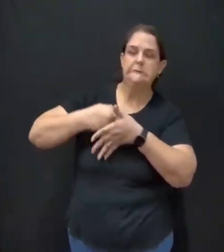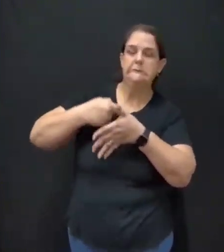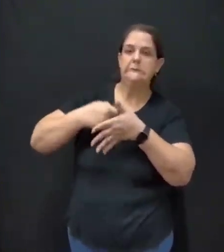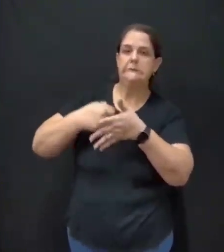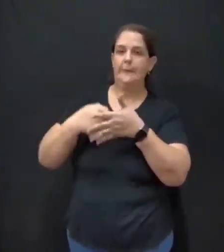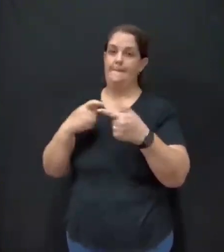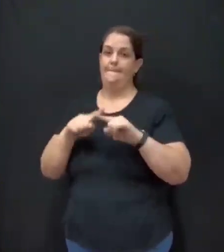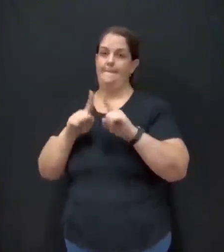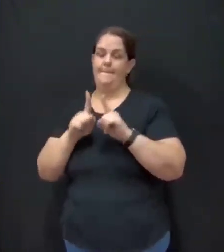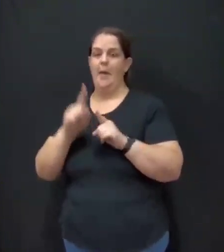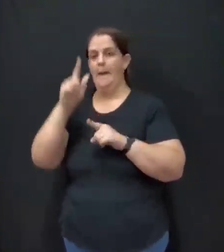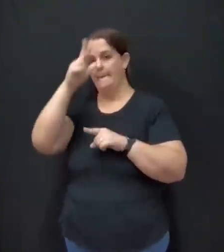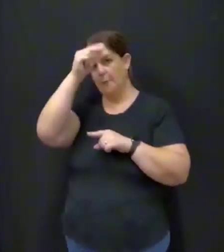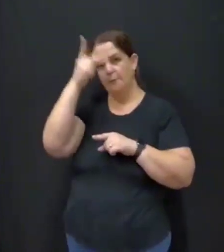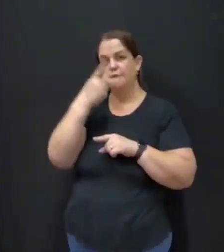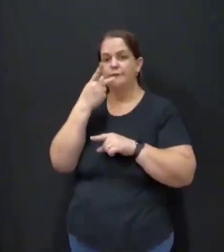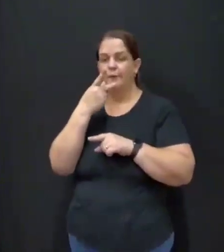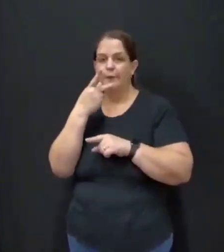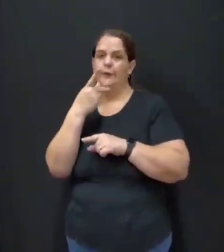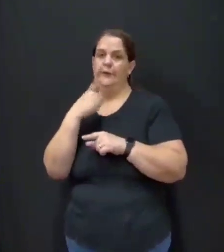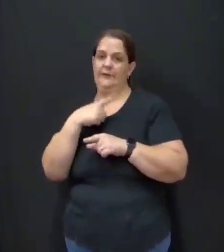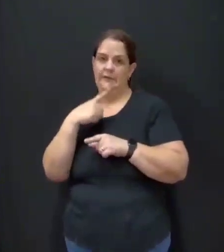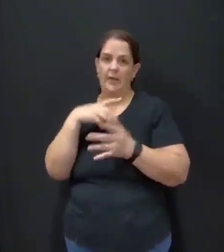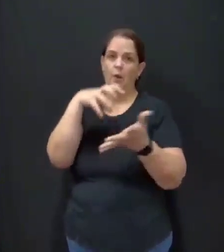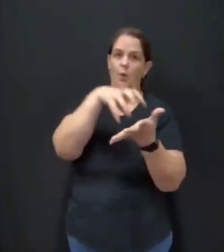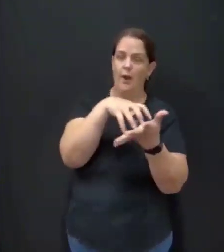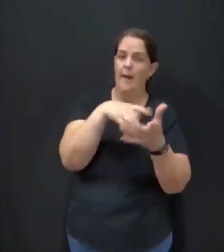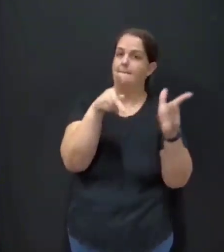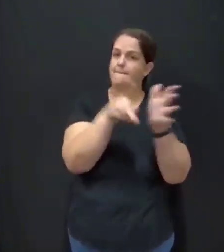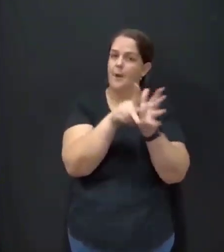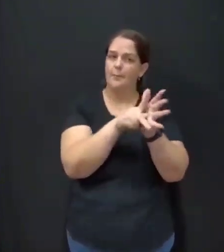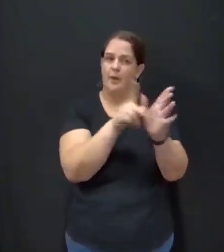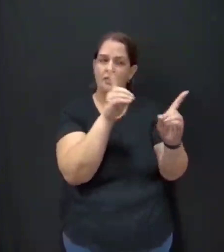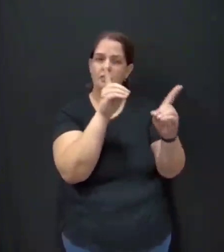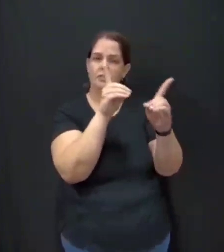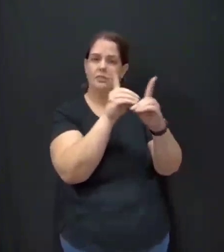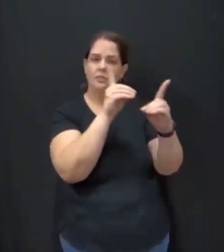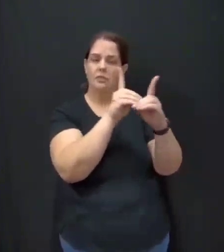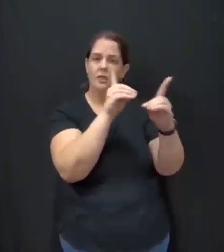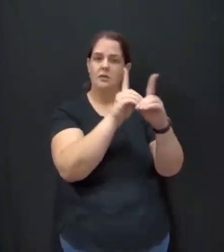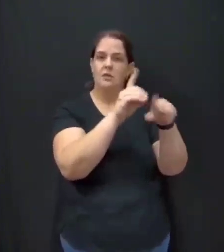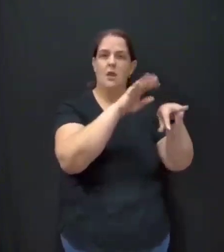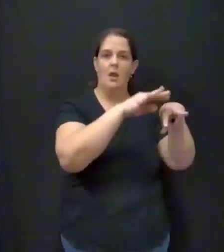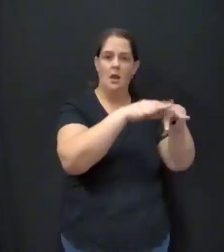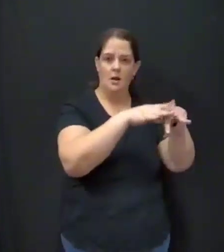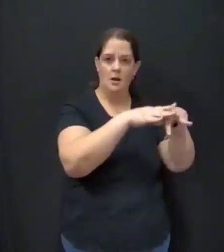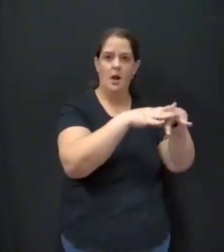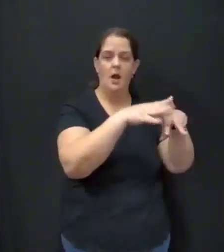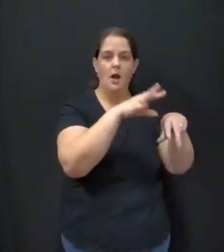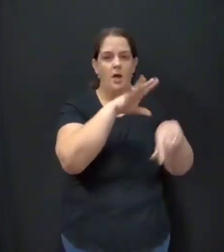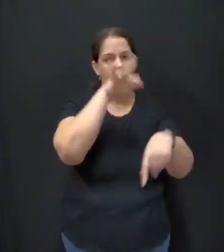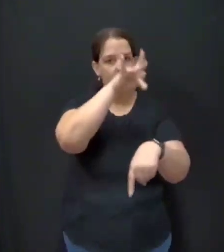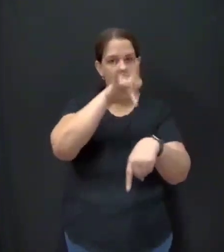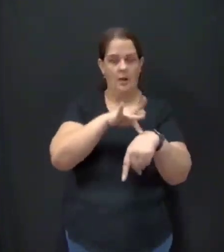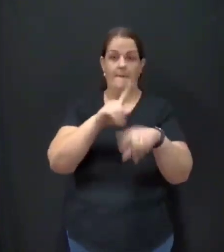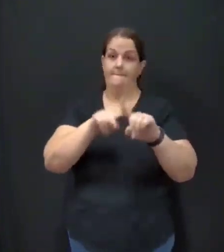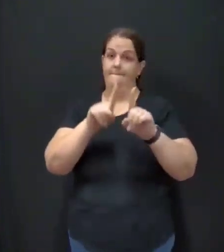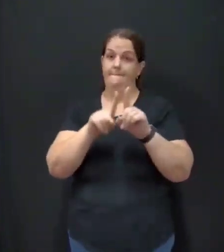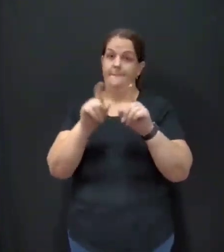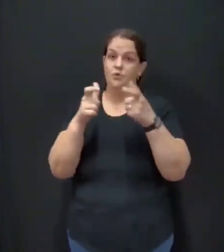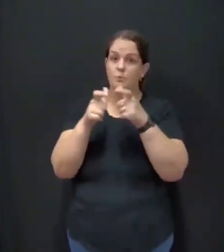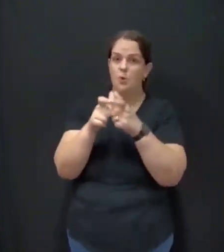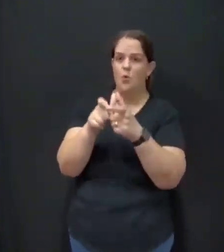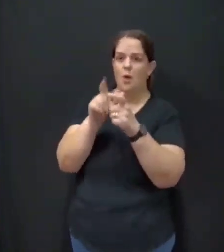O prefeito diz vai segunda-feira, vai ter a unidade sentinela para atender exclusivamente o pessoal com Dengue, para desafogar o mini hospital e a UPA. Mas o